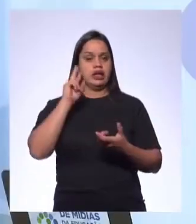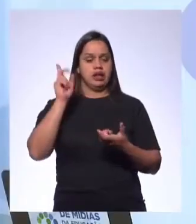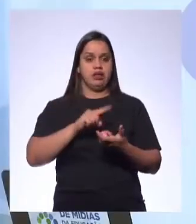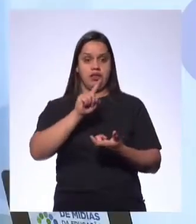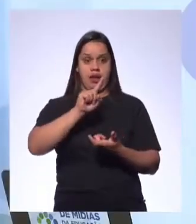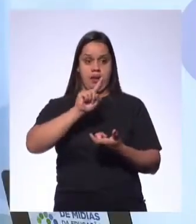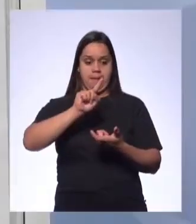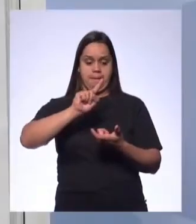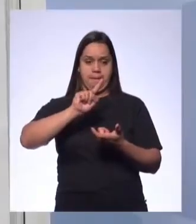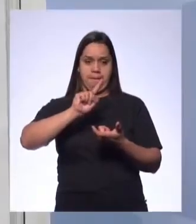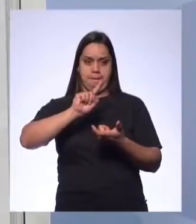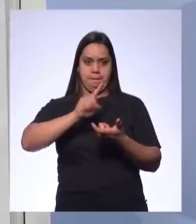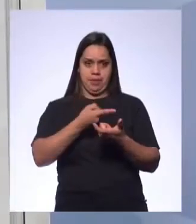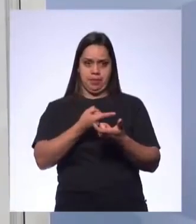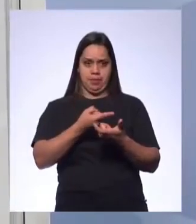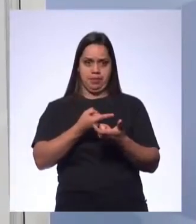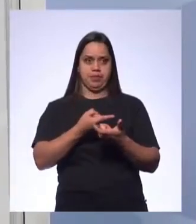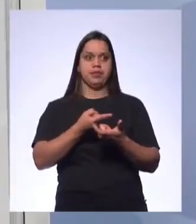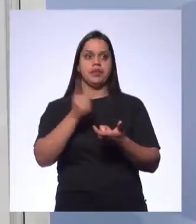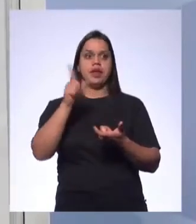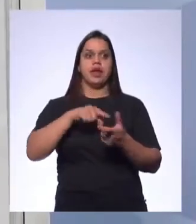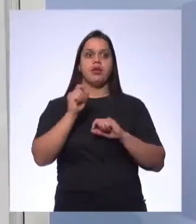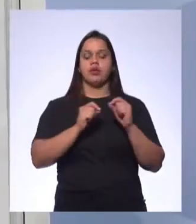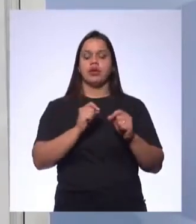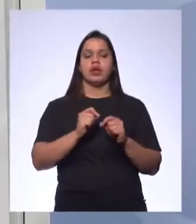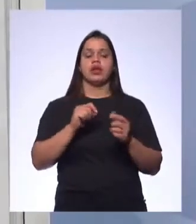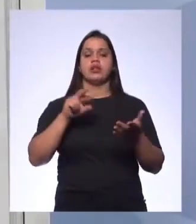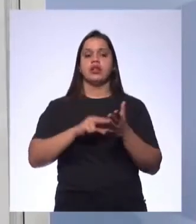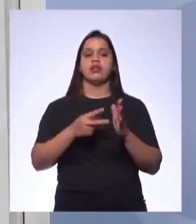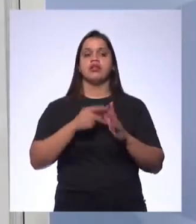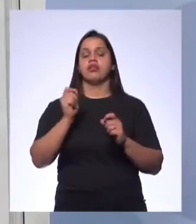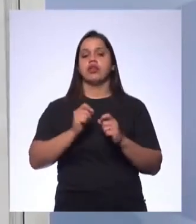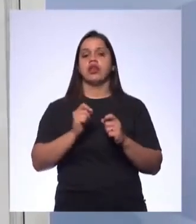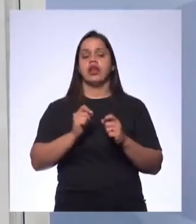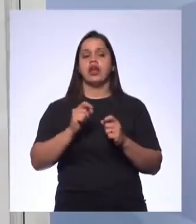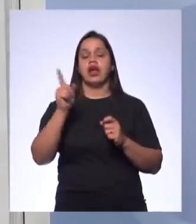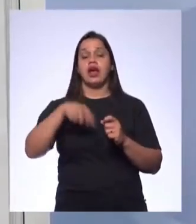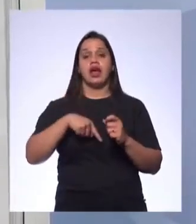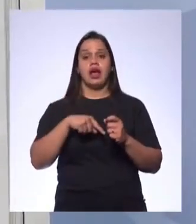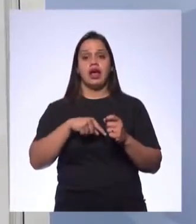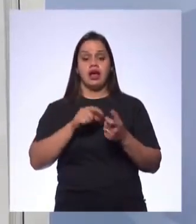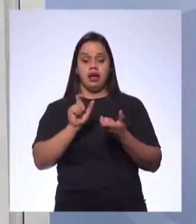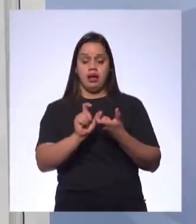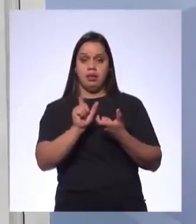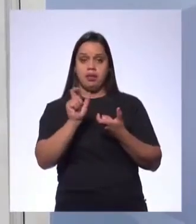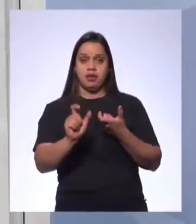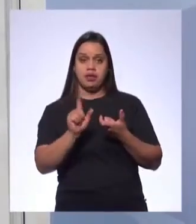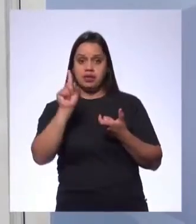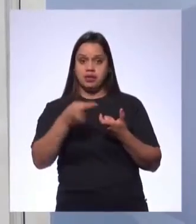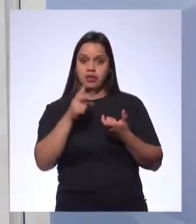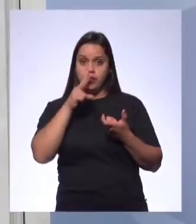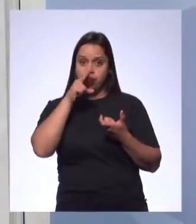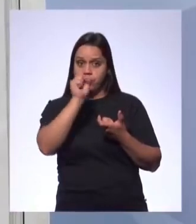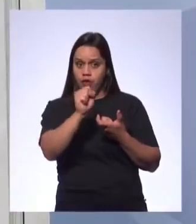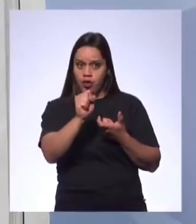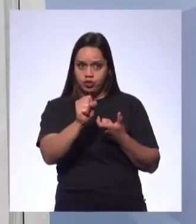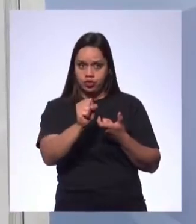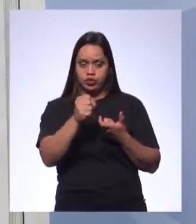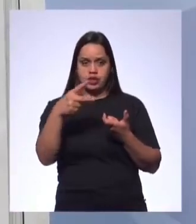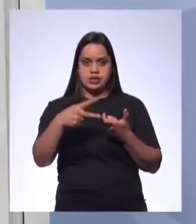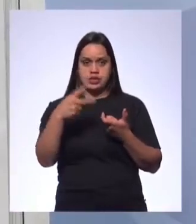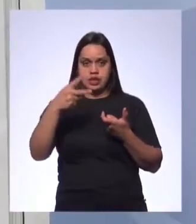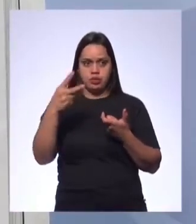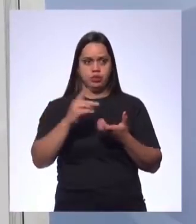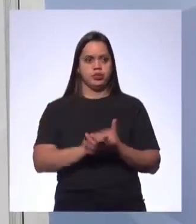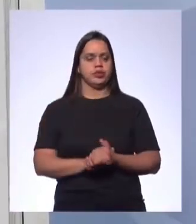palavra, que se vamos chamar de vírgula, ele é a segunda sílaba forte, a segunda sílaba secundária forte.